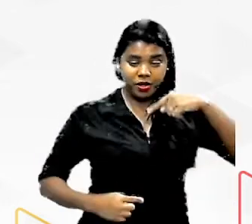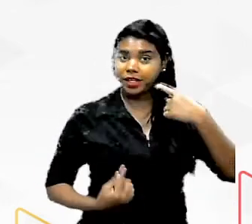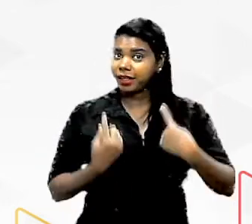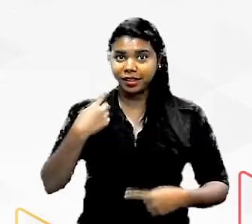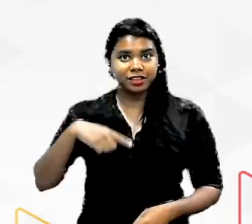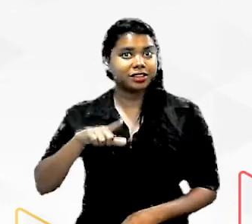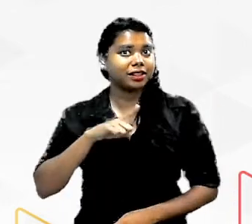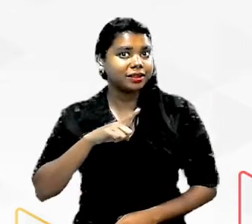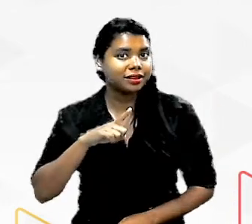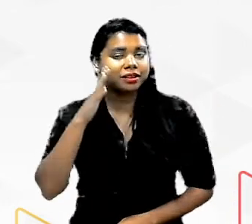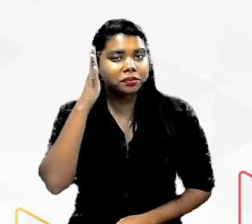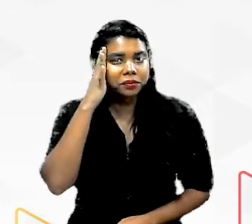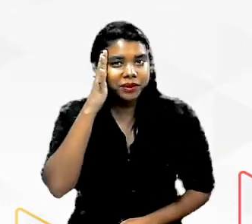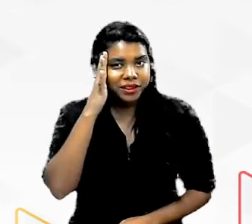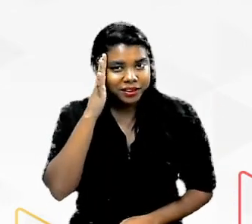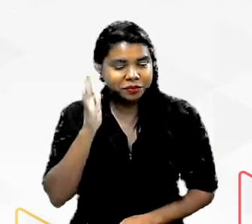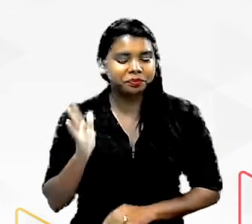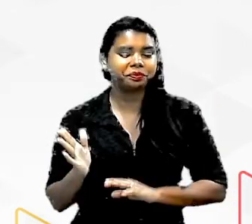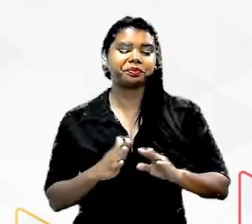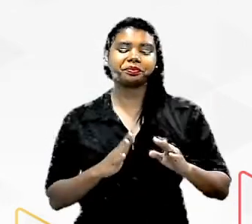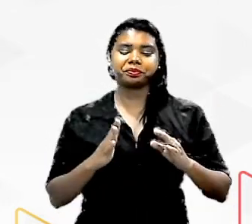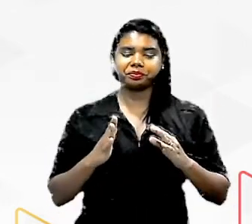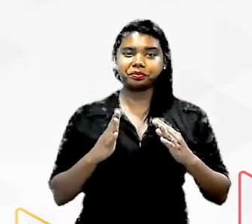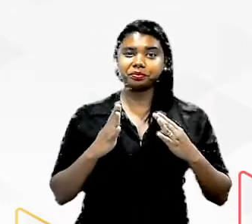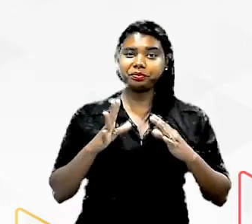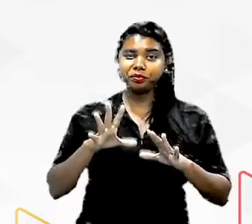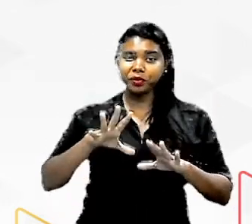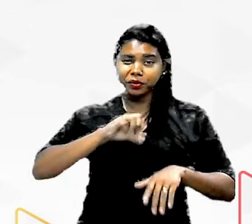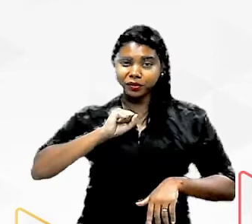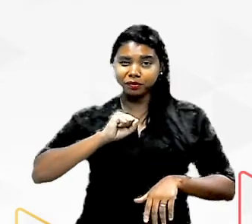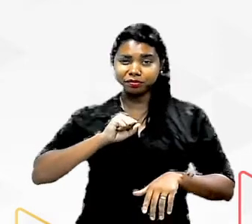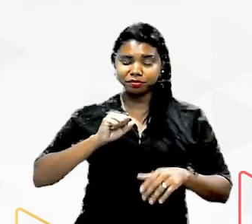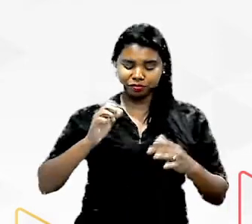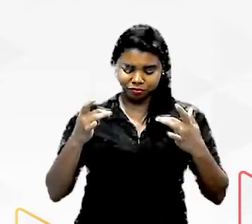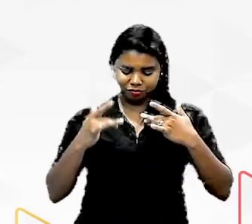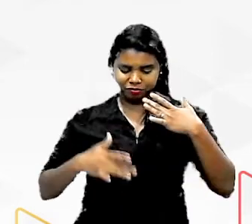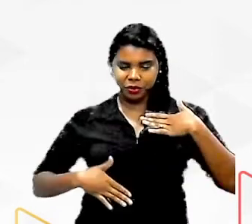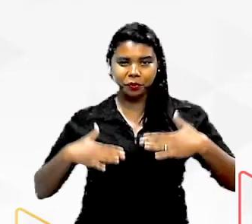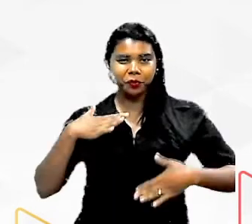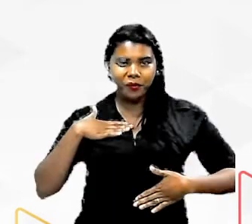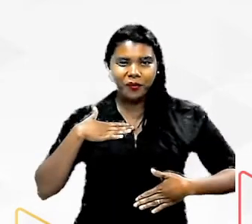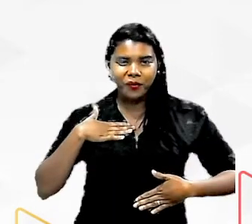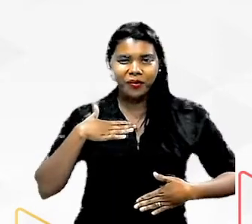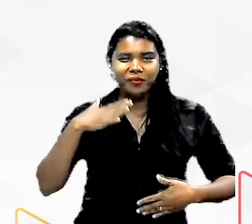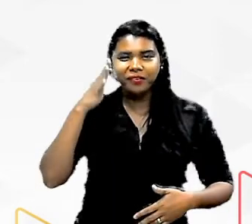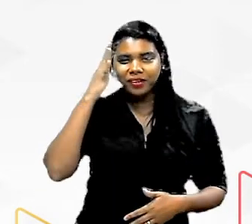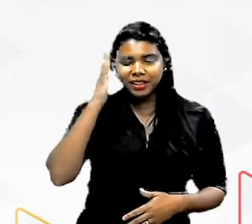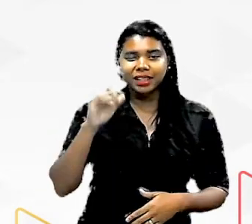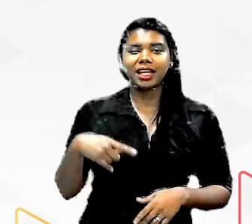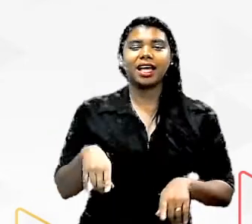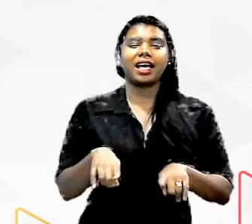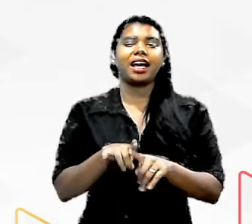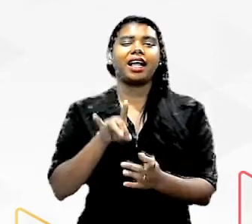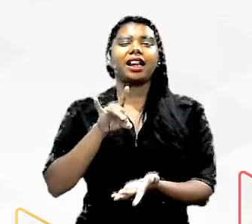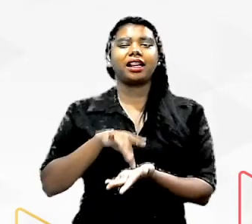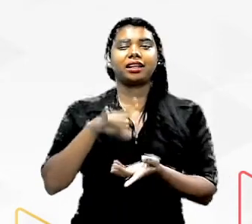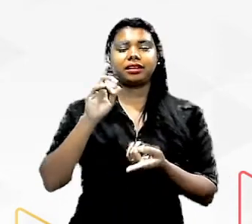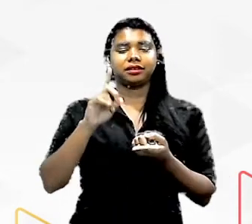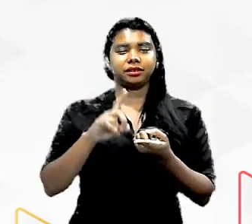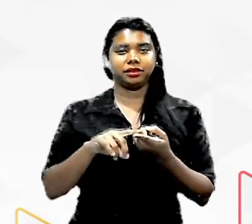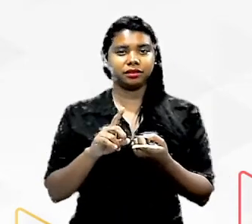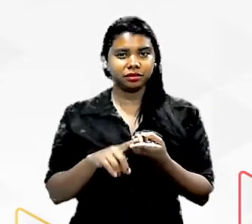contém, tá certo? mas é o tanto de energia que ele consegue transferir para o corpo além disso, a quantidade